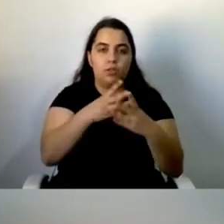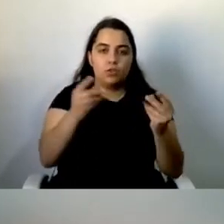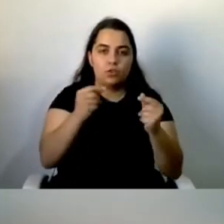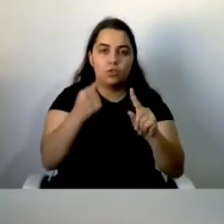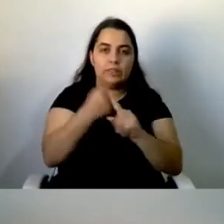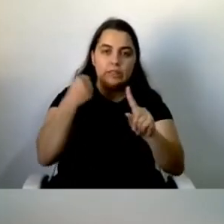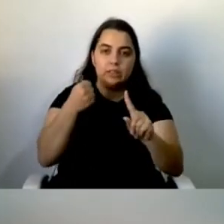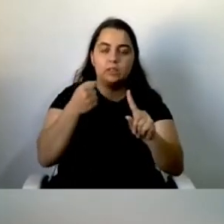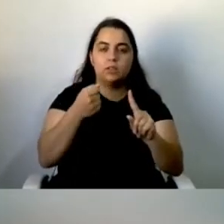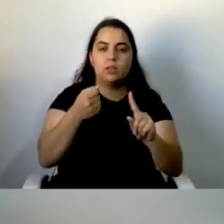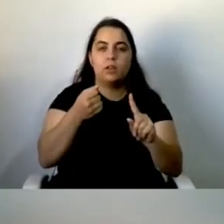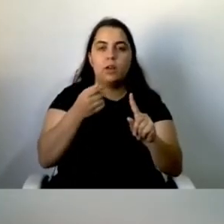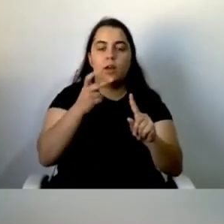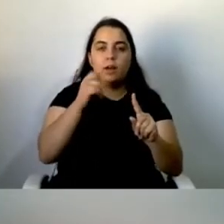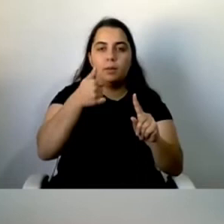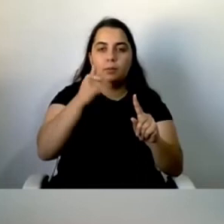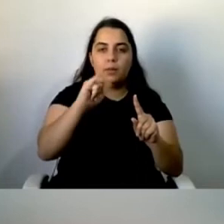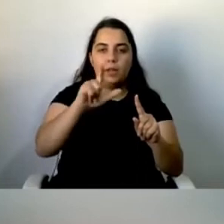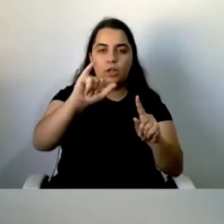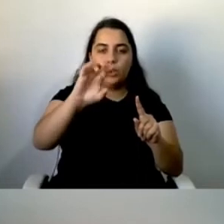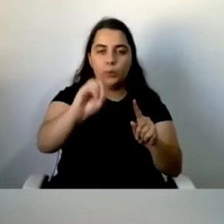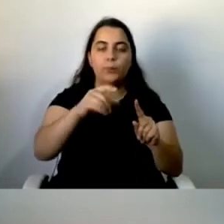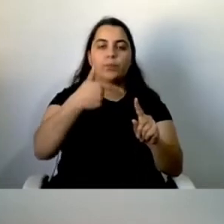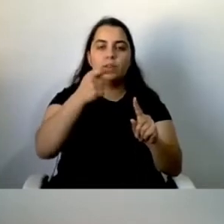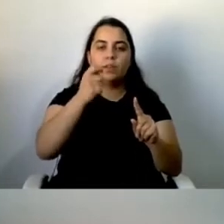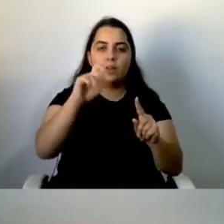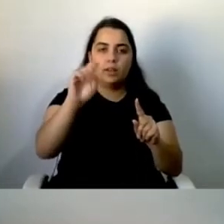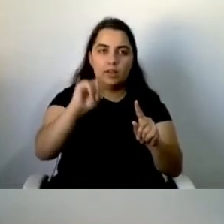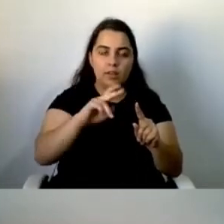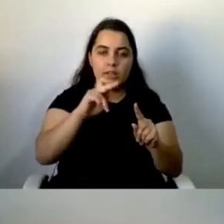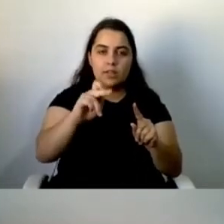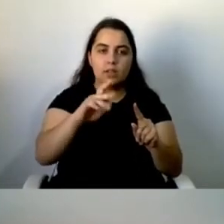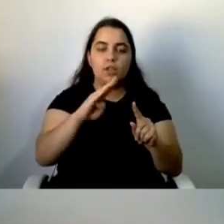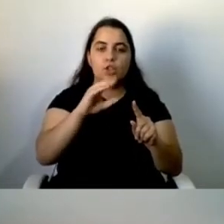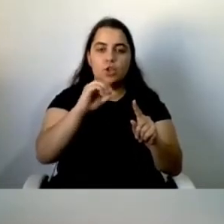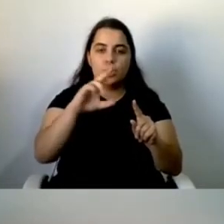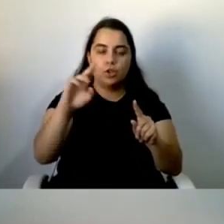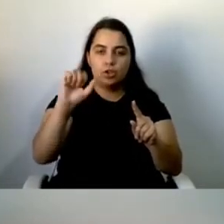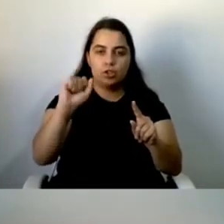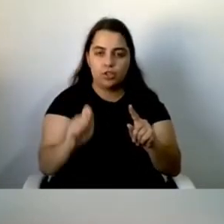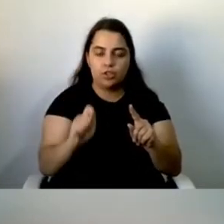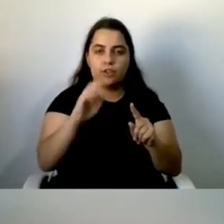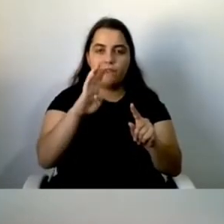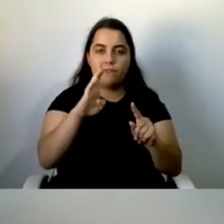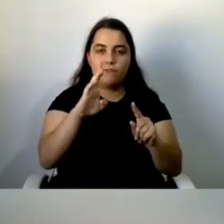Cunha, Tereza Guimarães, o Jorge Falcato, não sei se estarão os restantes.